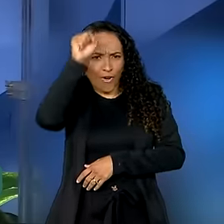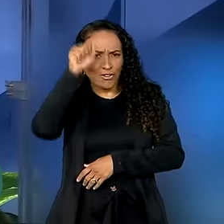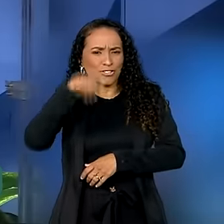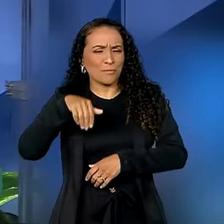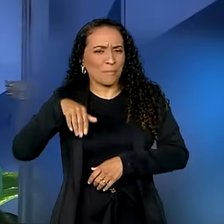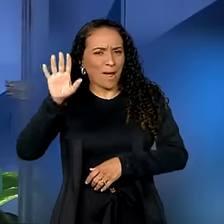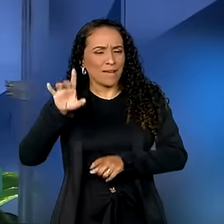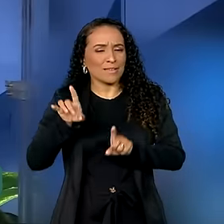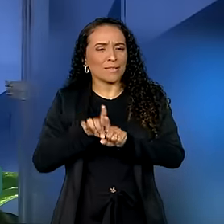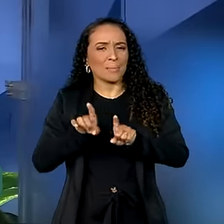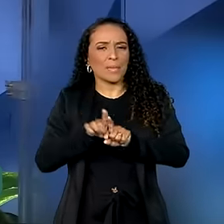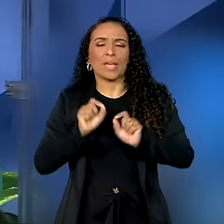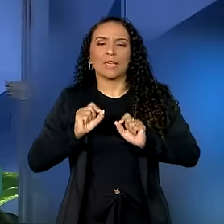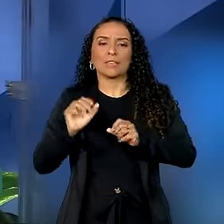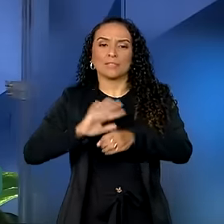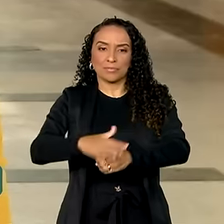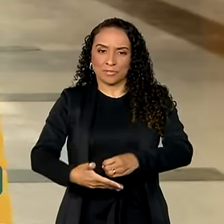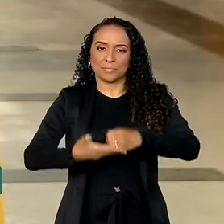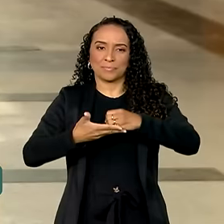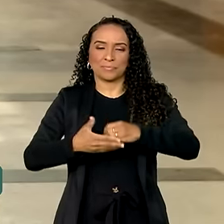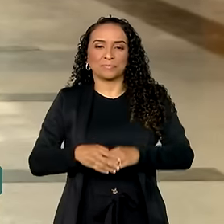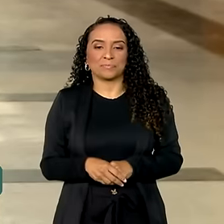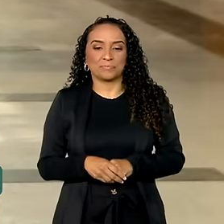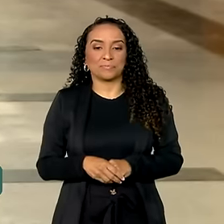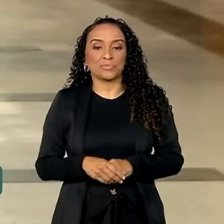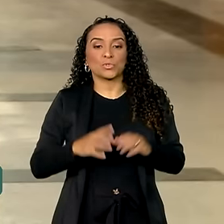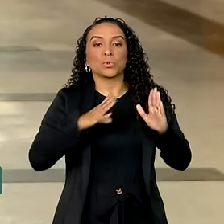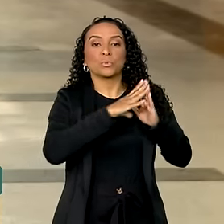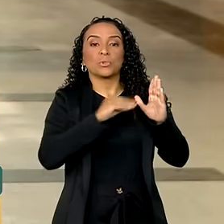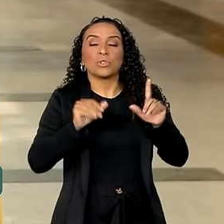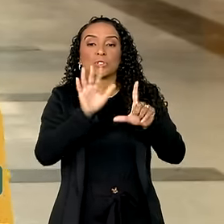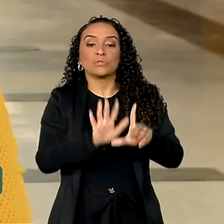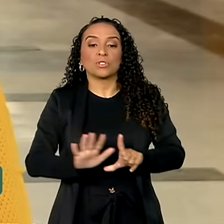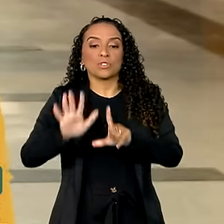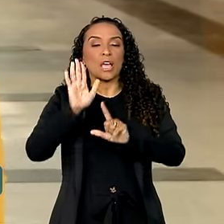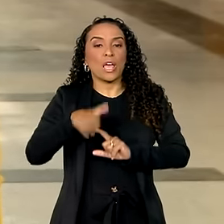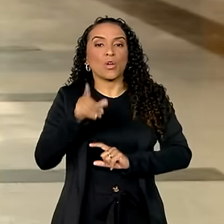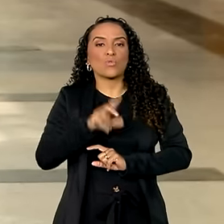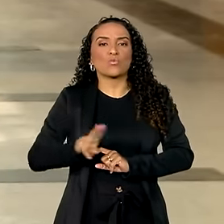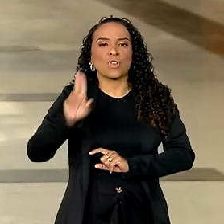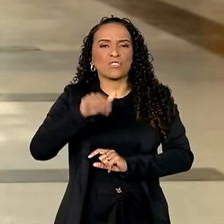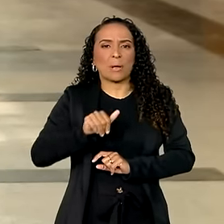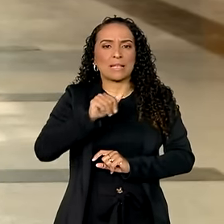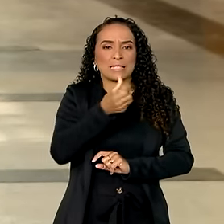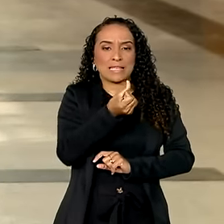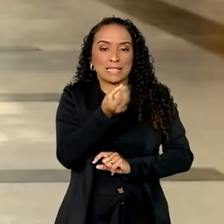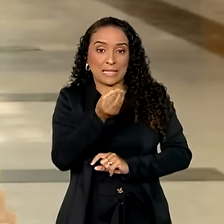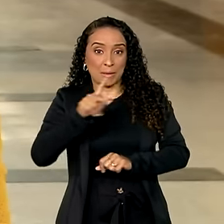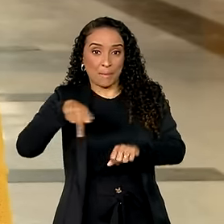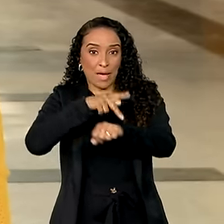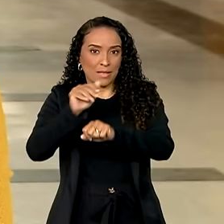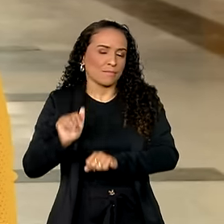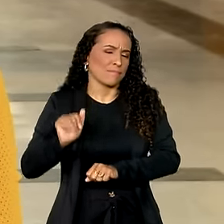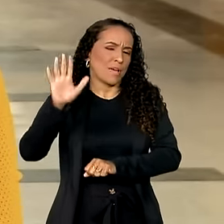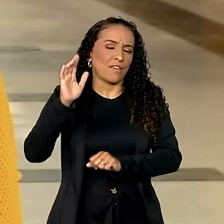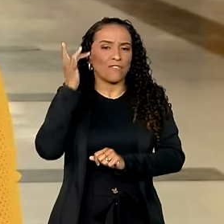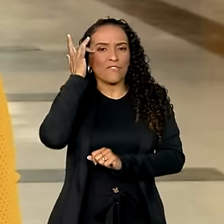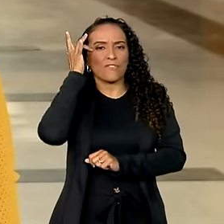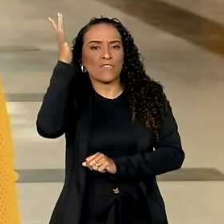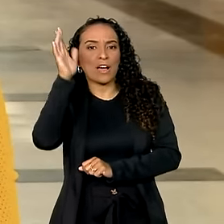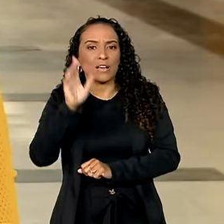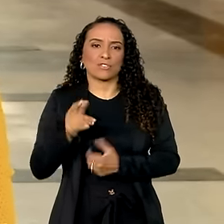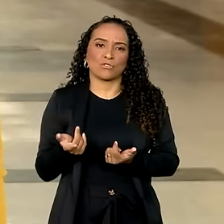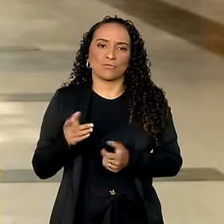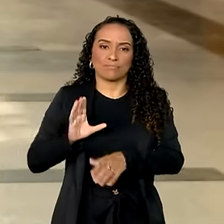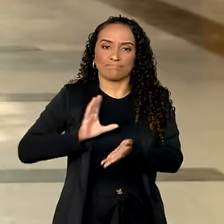e de maneira sustentável. Esse modelo de plataforma já é usado em mais de 60 países e facilita a vida do